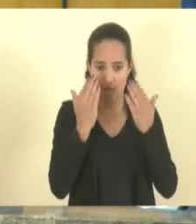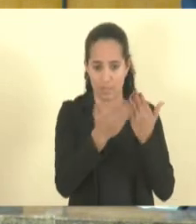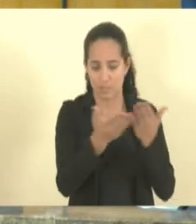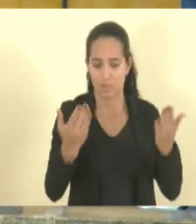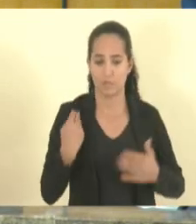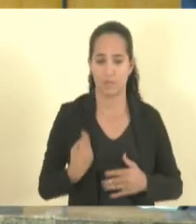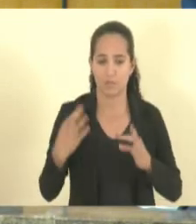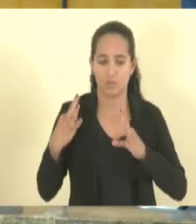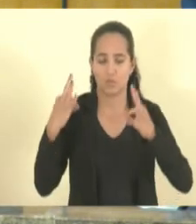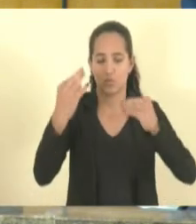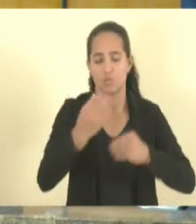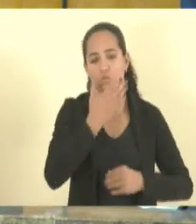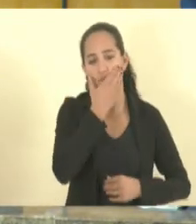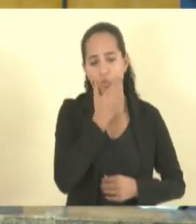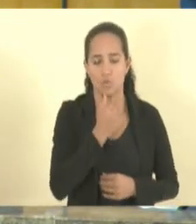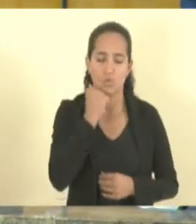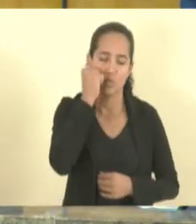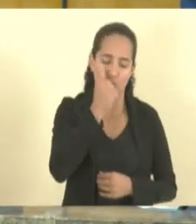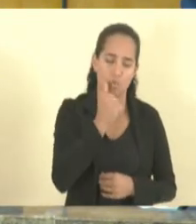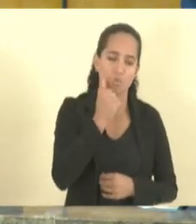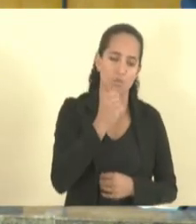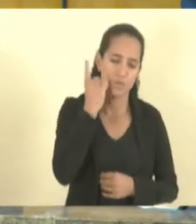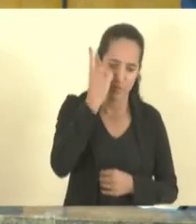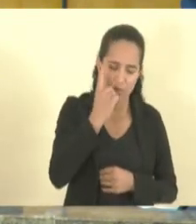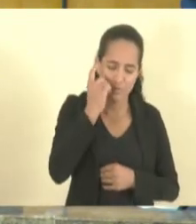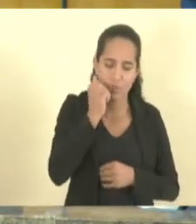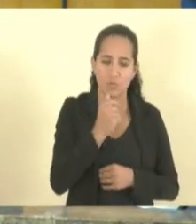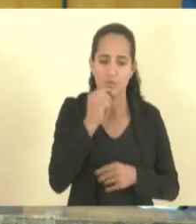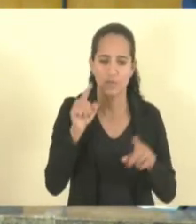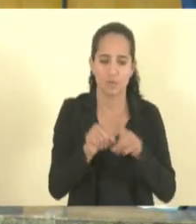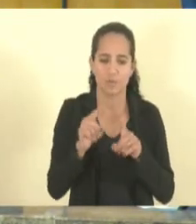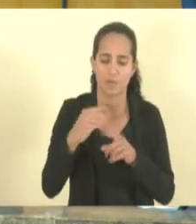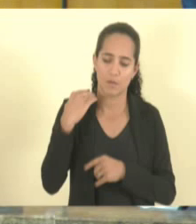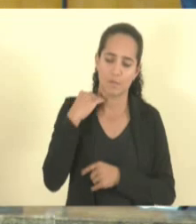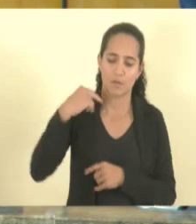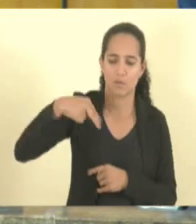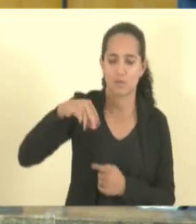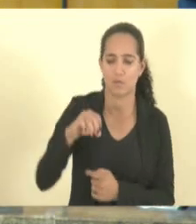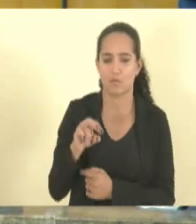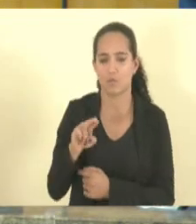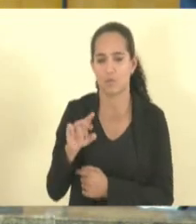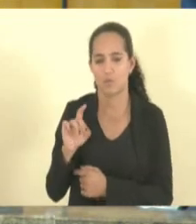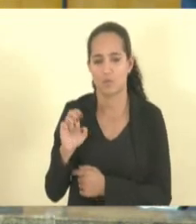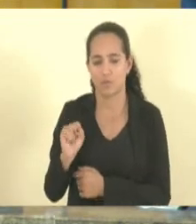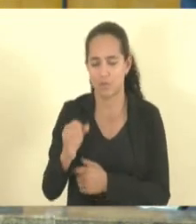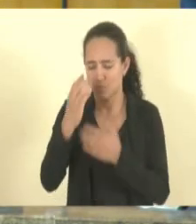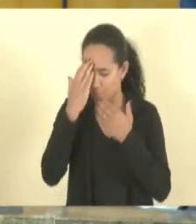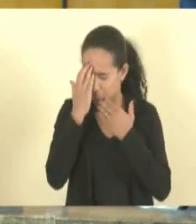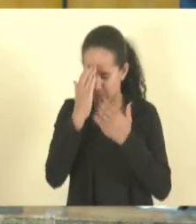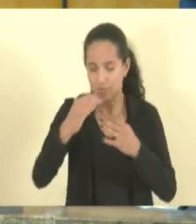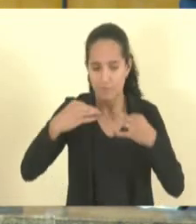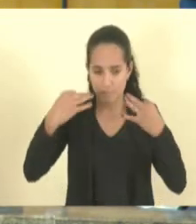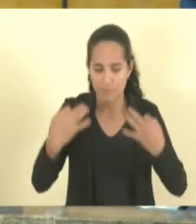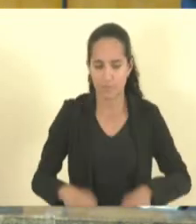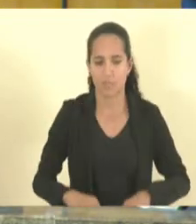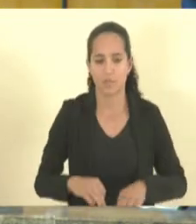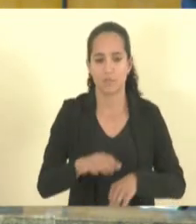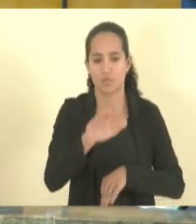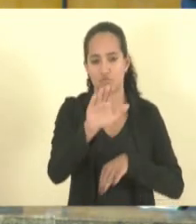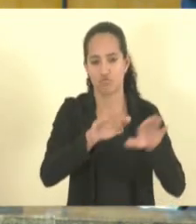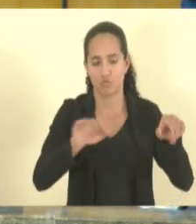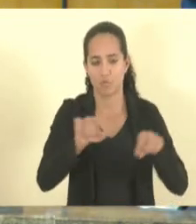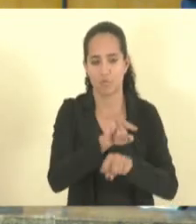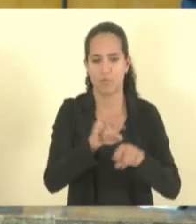presença de todos os deputados agradeço a presença do Banco do Nordeste aqui de toda a equipe muito obrigado mesmo e convoco os senhores